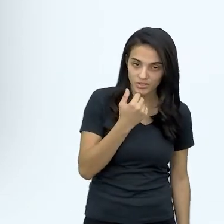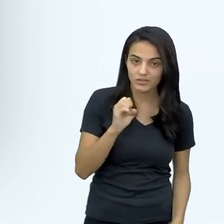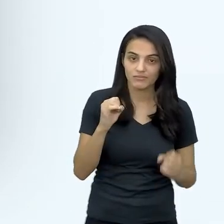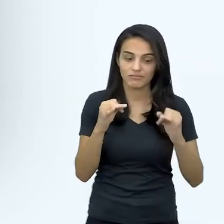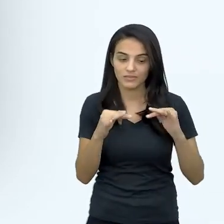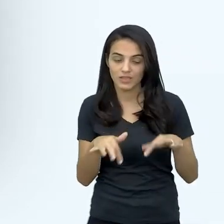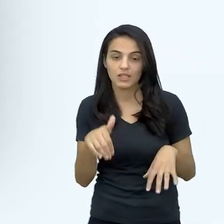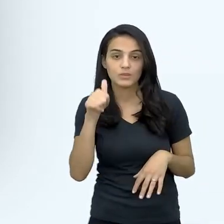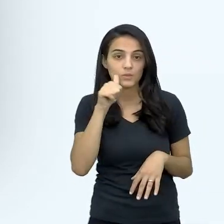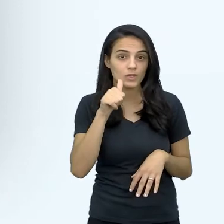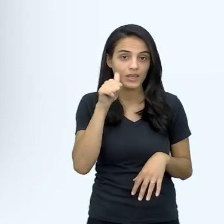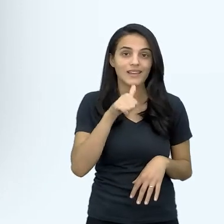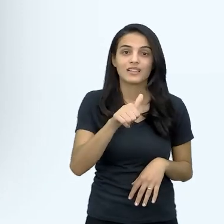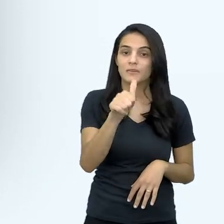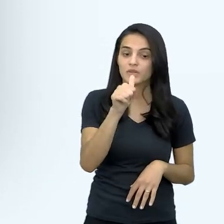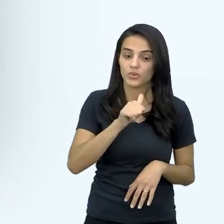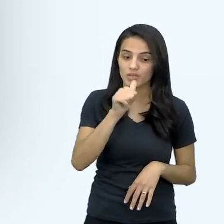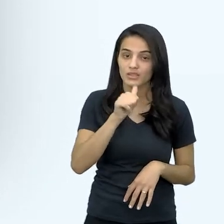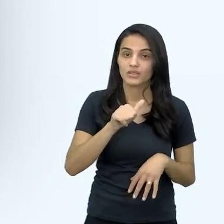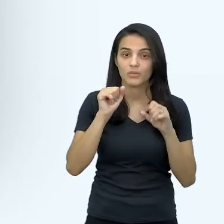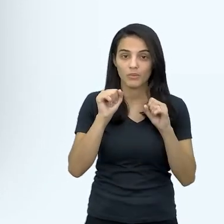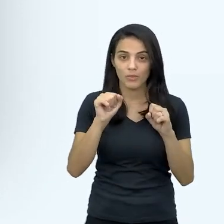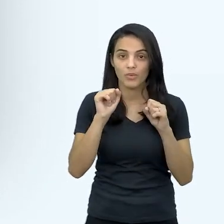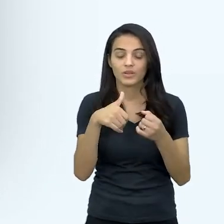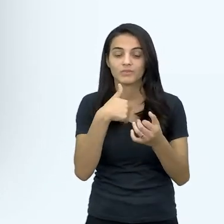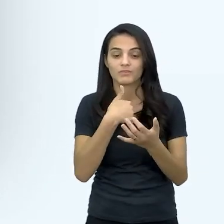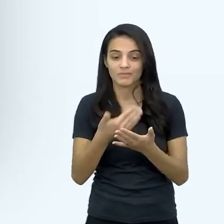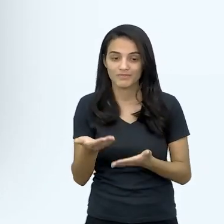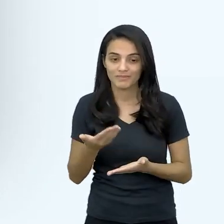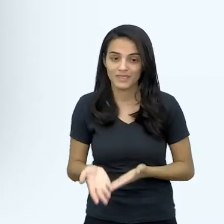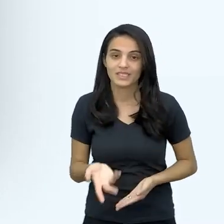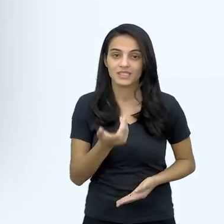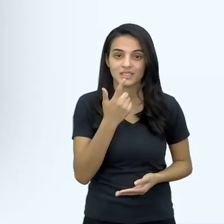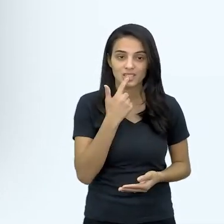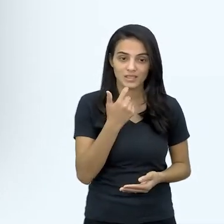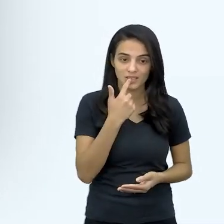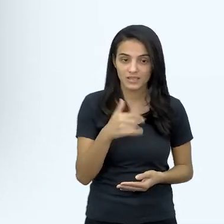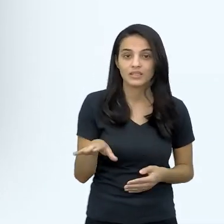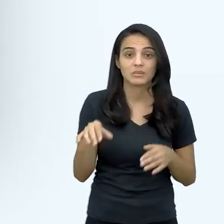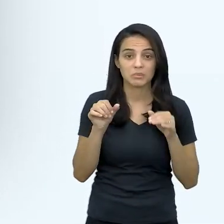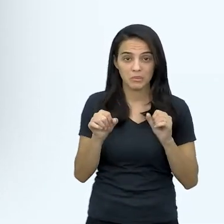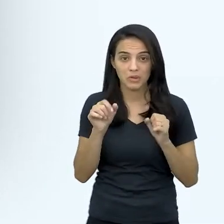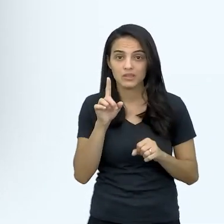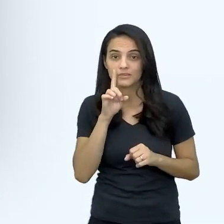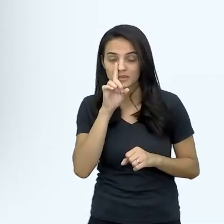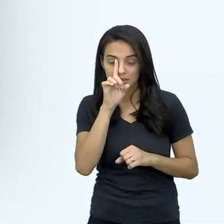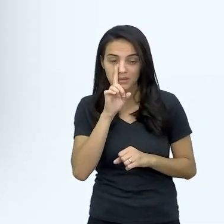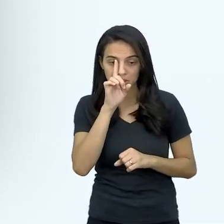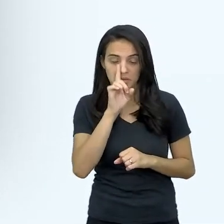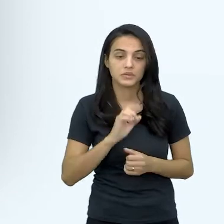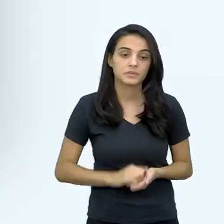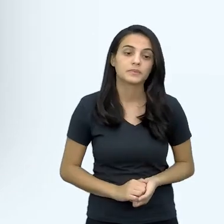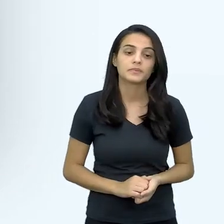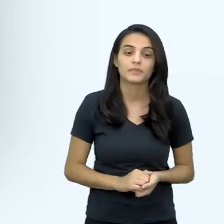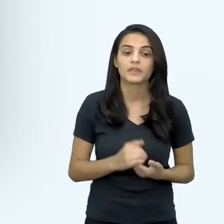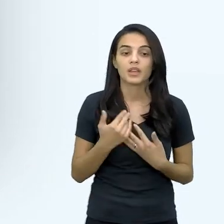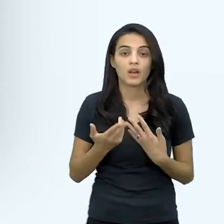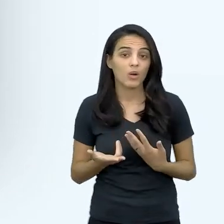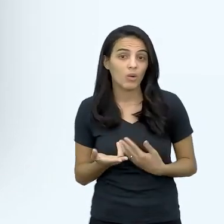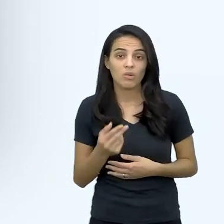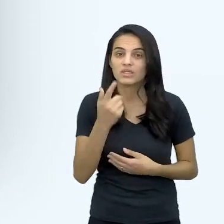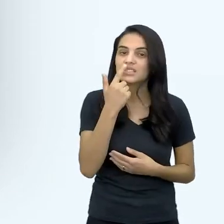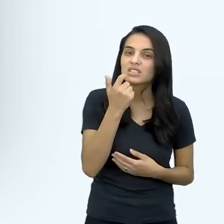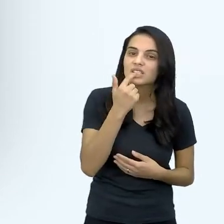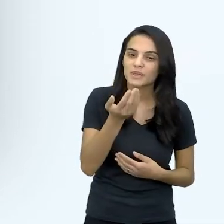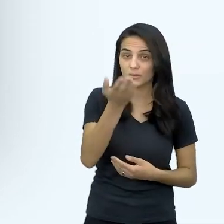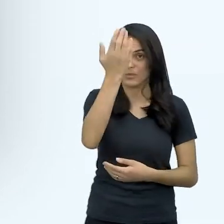das mulheres na menstruação, né, que ocorre o maior risco ter esse tipo de anemia, né, sangramento de órgãos também,